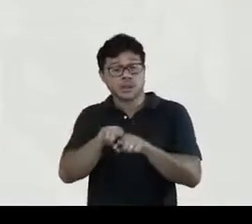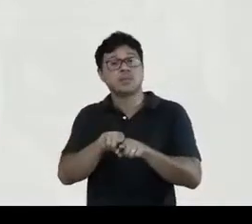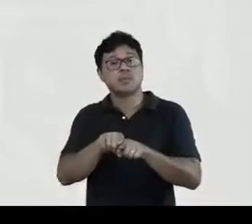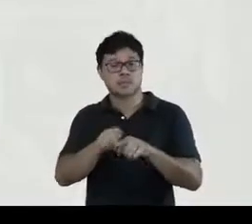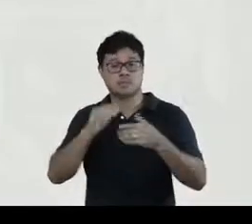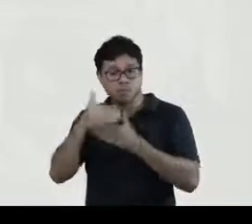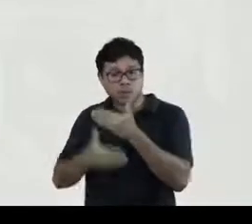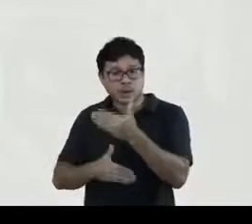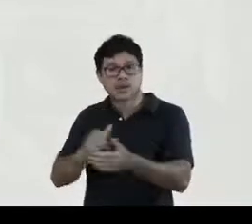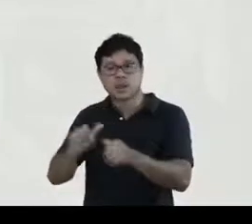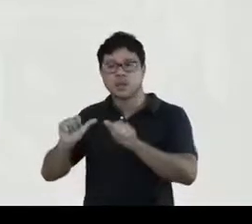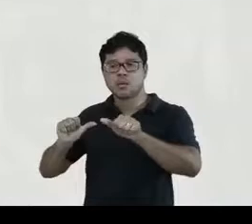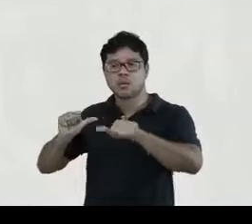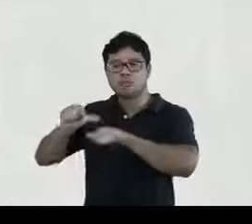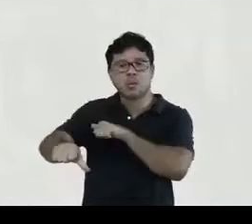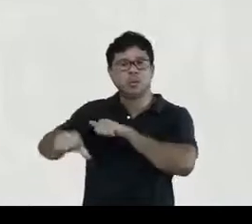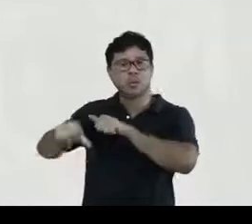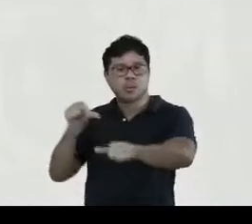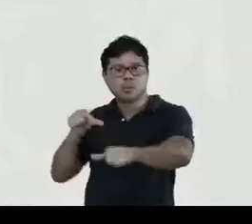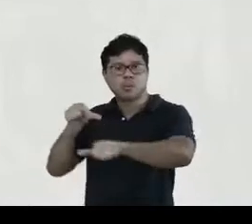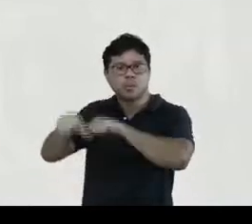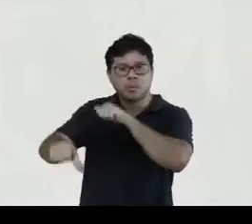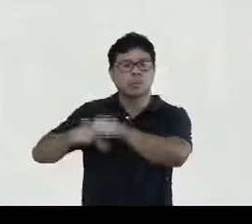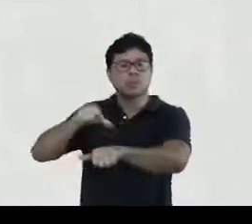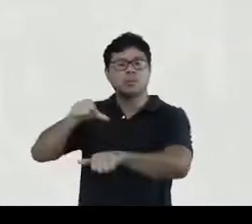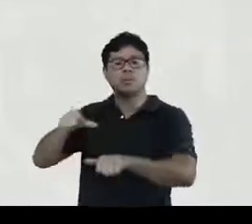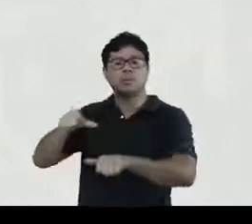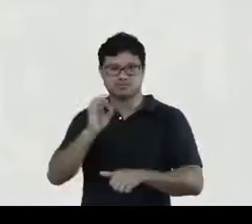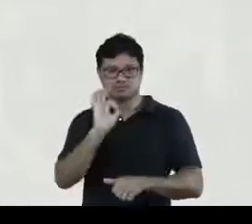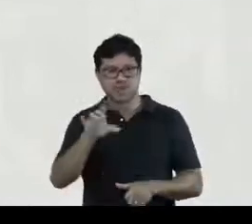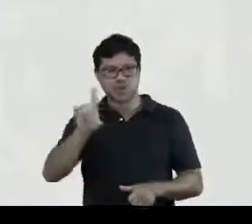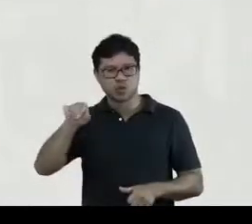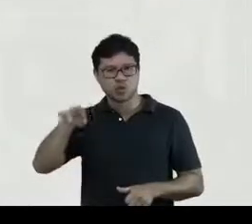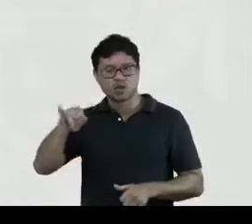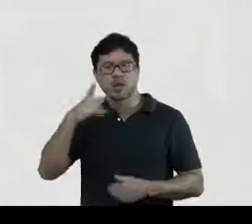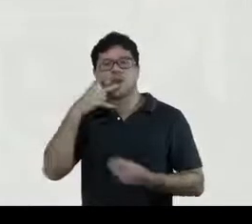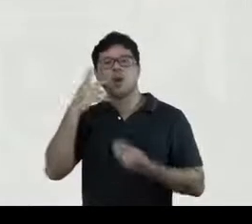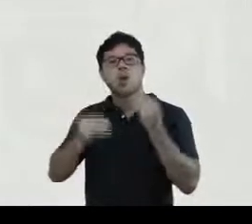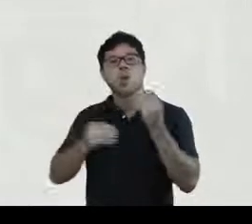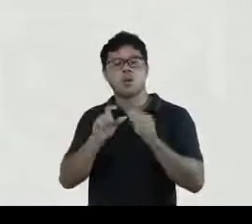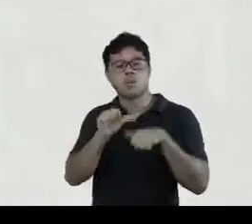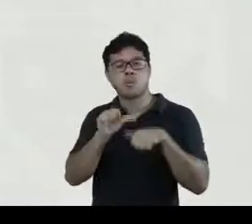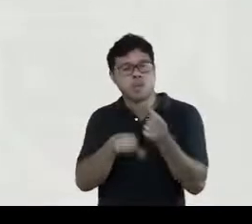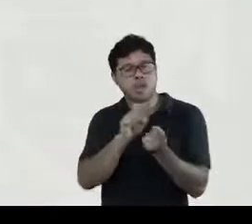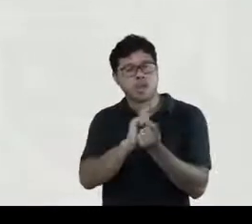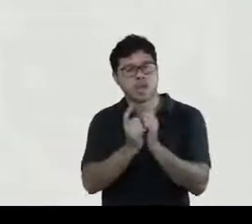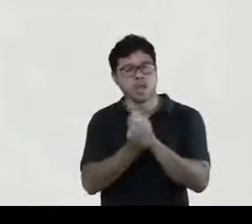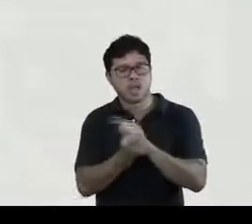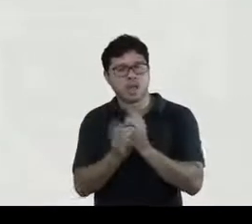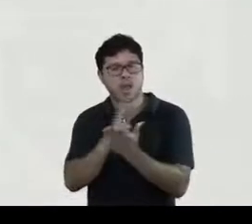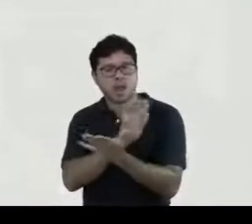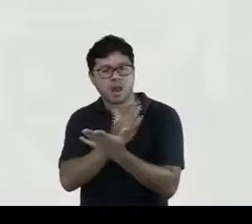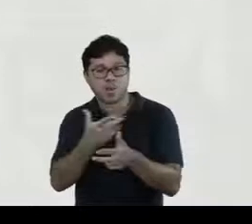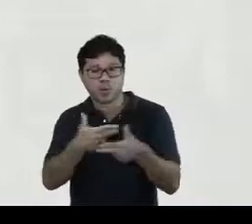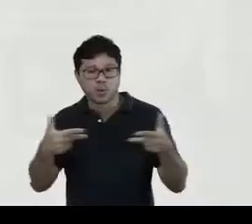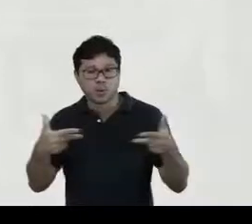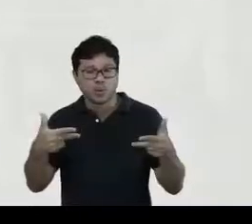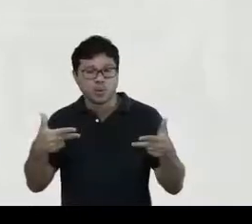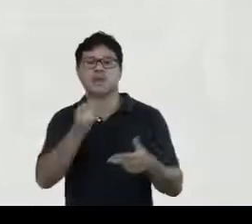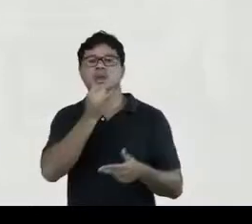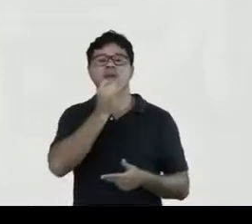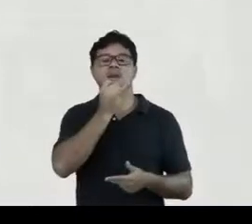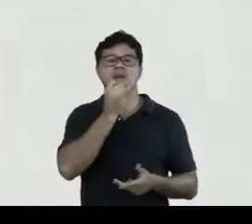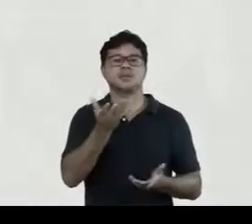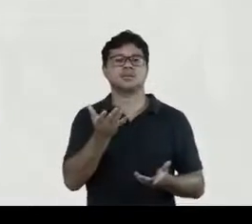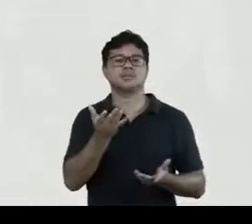nesse processo de alteração né professor Dominique como eles alteravam né algumas dessas por